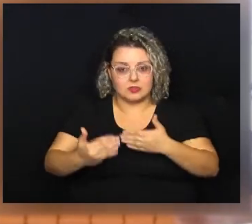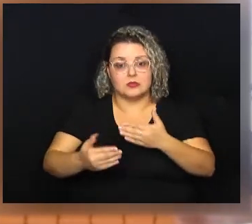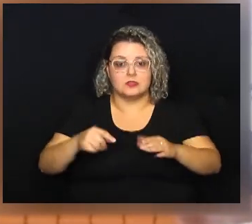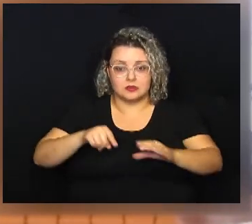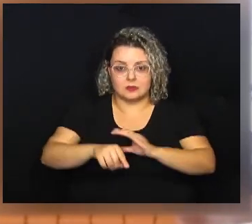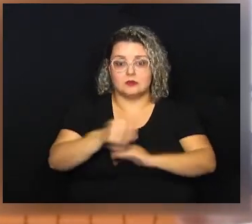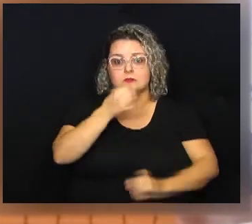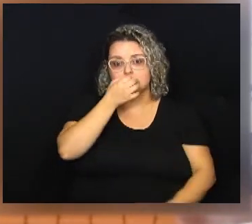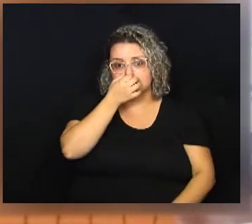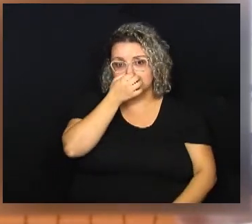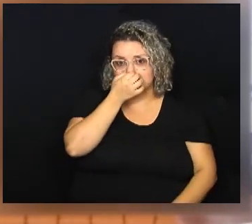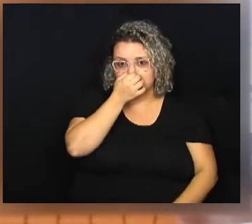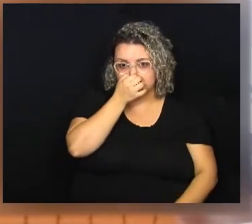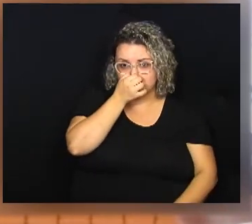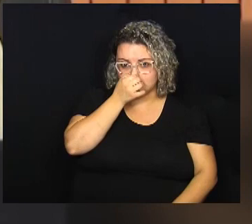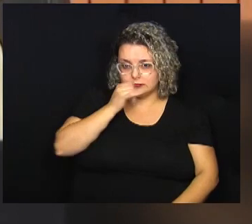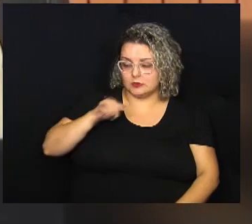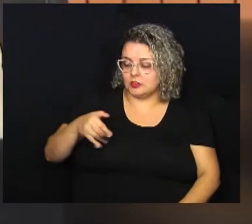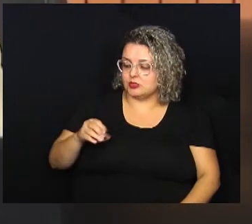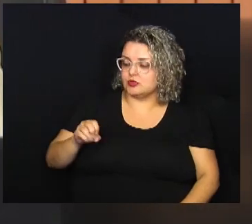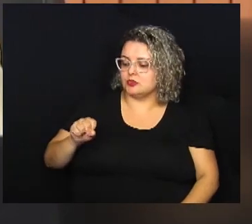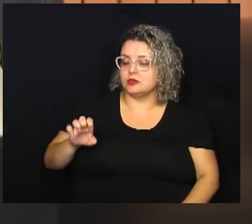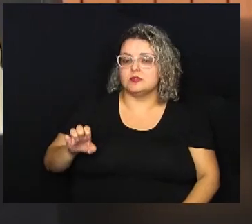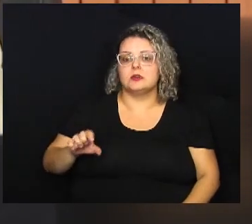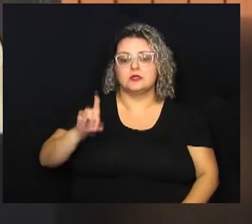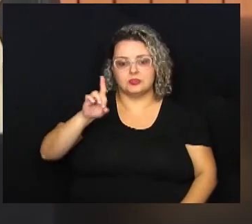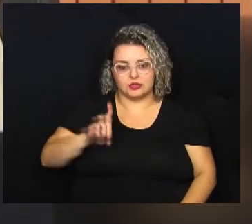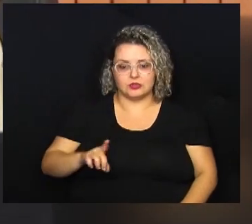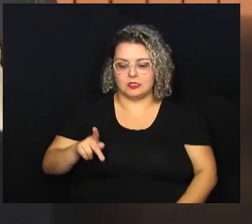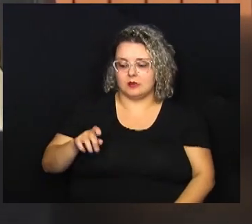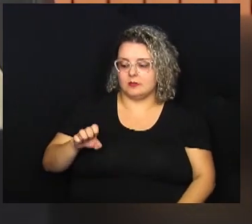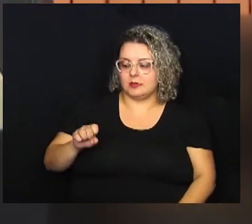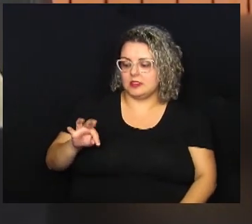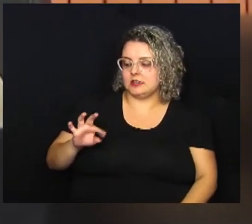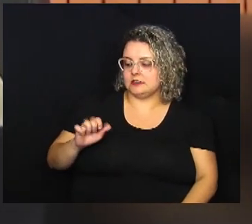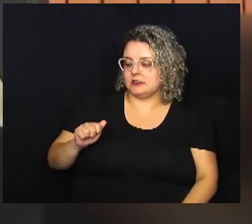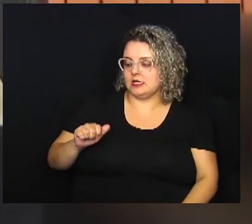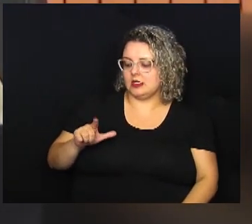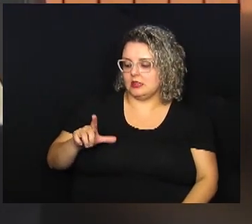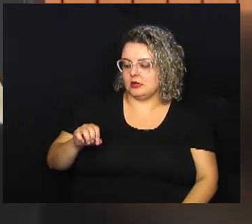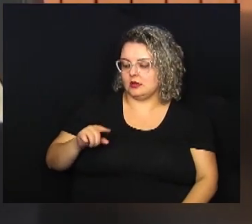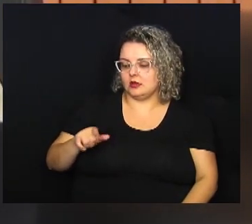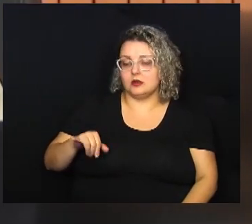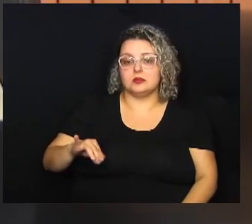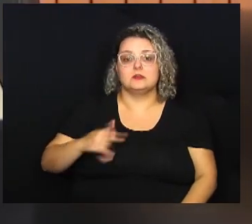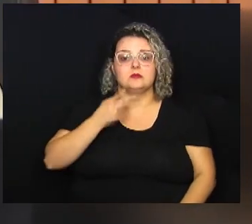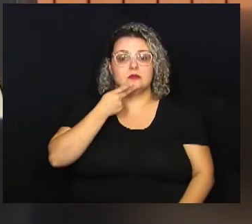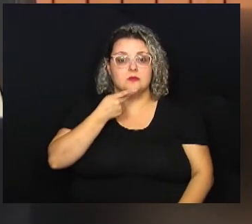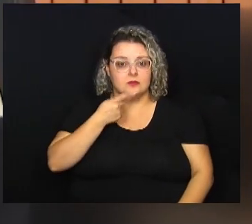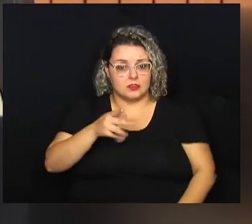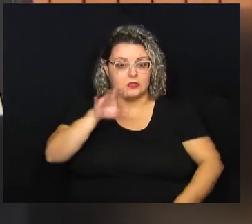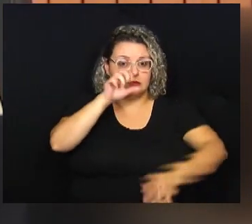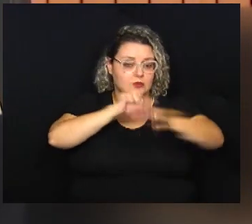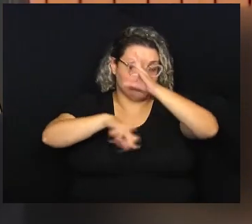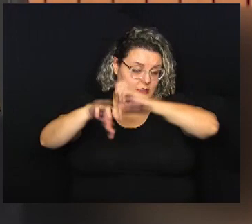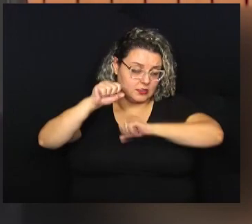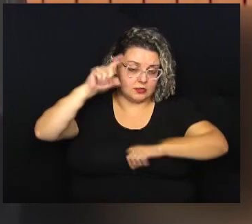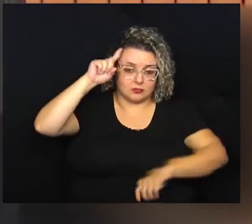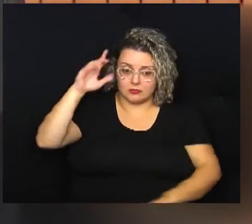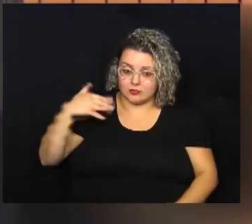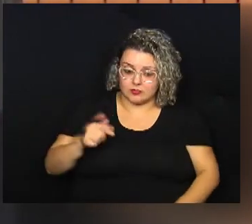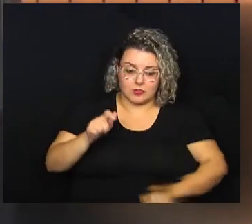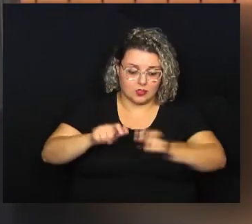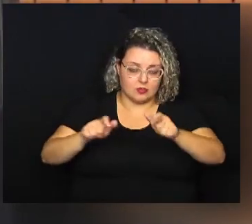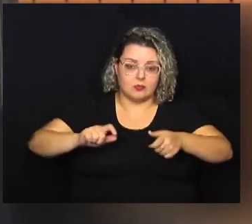caminhar e avançar. José Carlos Branco, diretor da Pestalozzi Campinas, fala do aprendizado diário